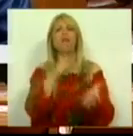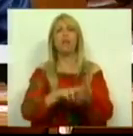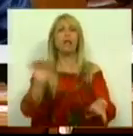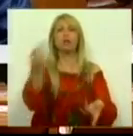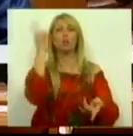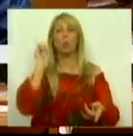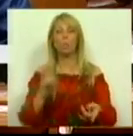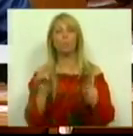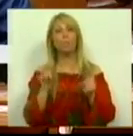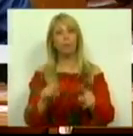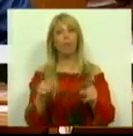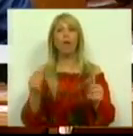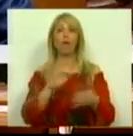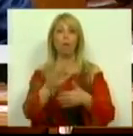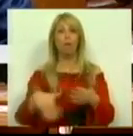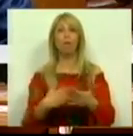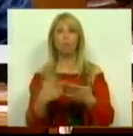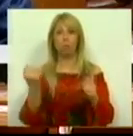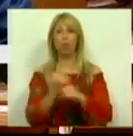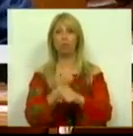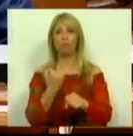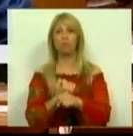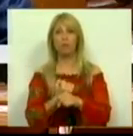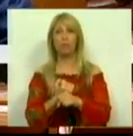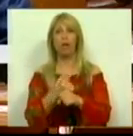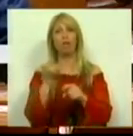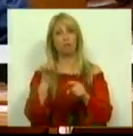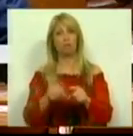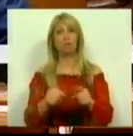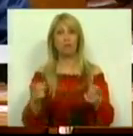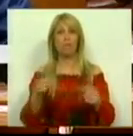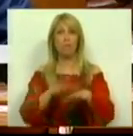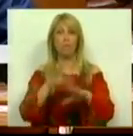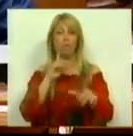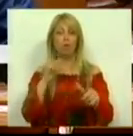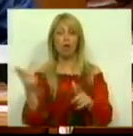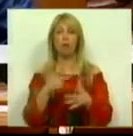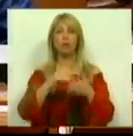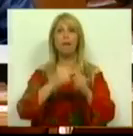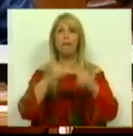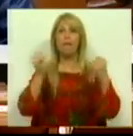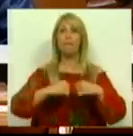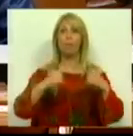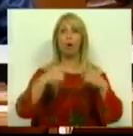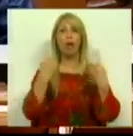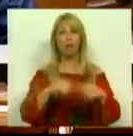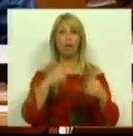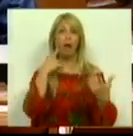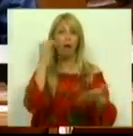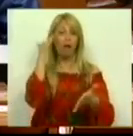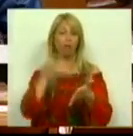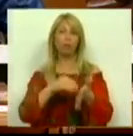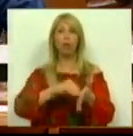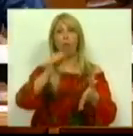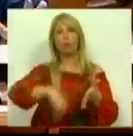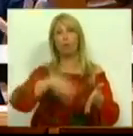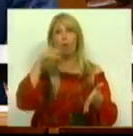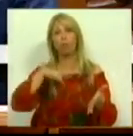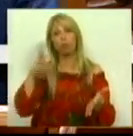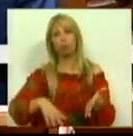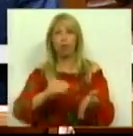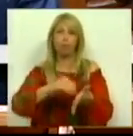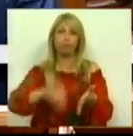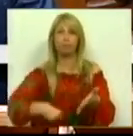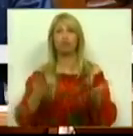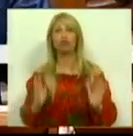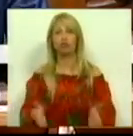Trabalho resulta também deste memorando, assumindo assim um caráter contratual por parte de Portugal. Todavia,